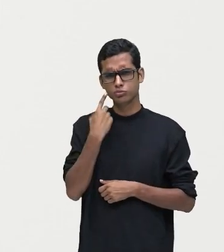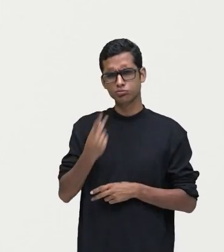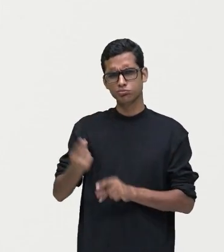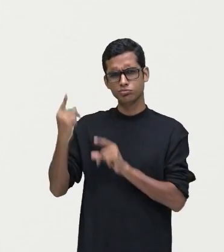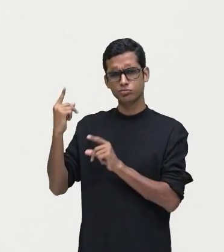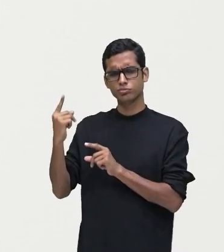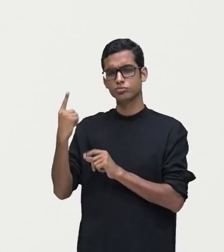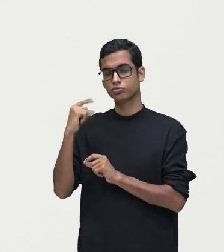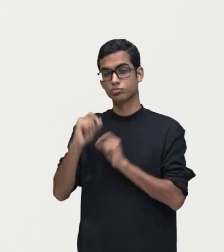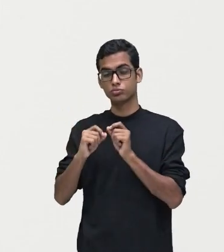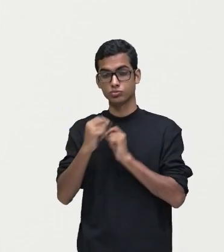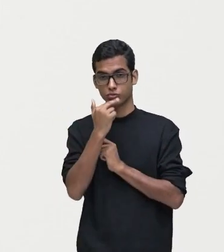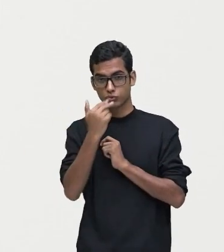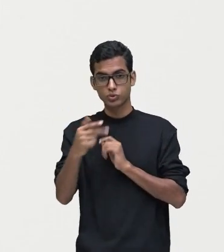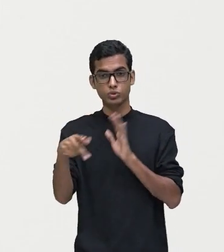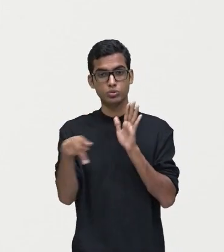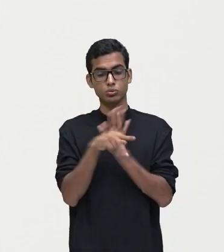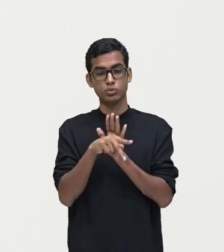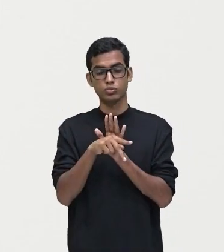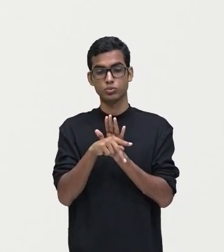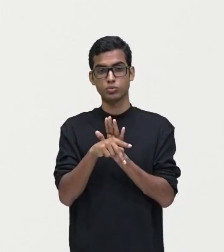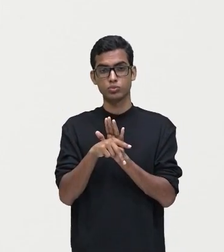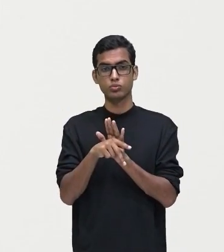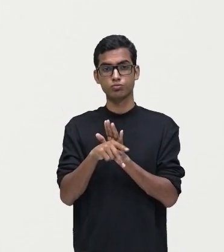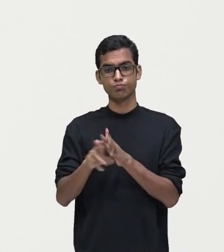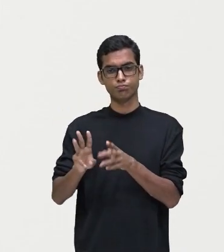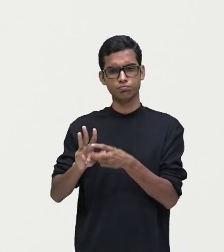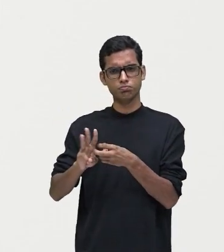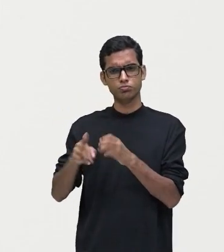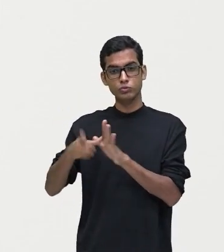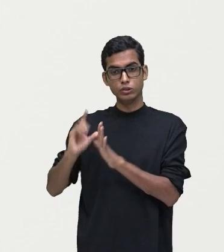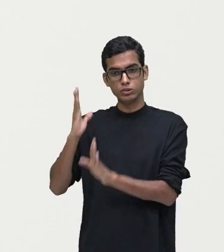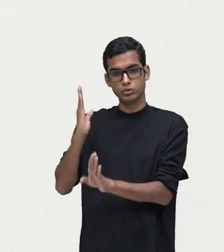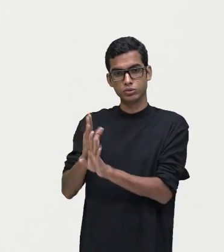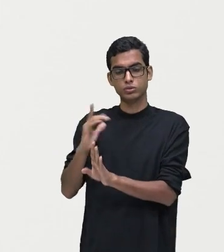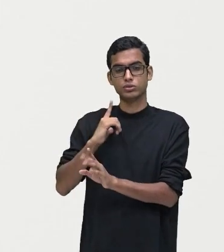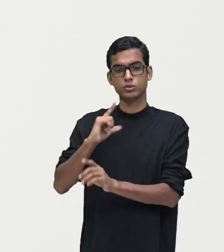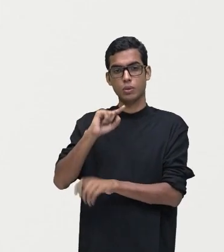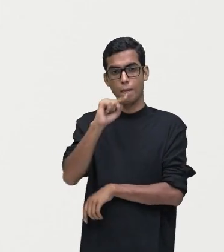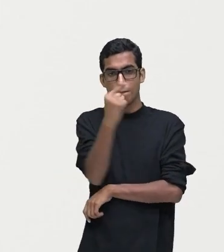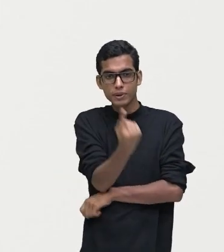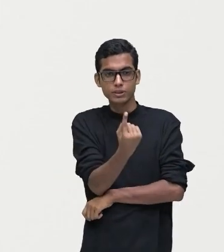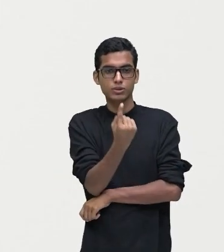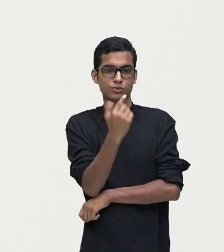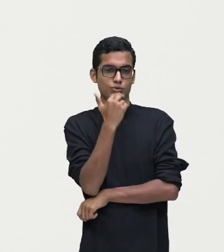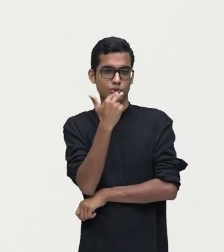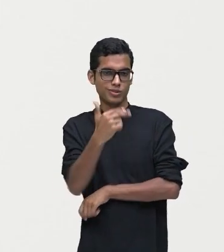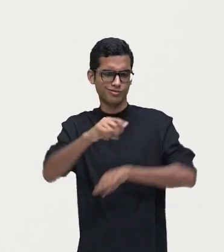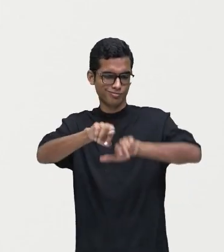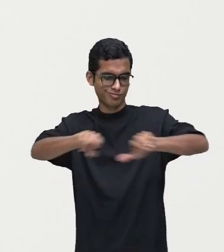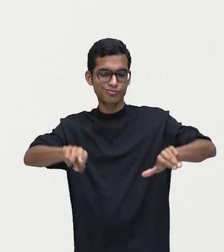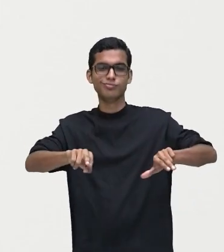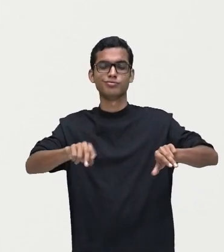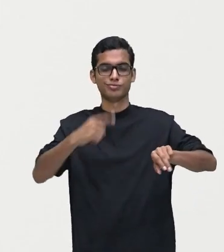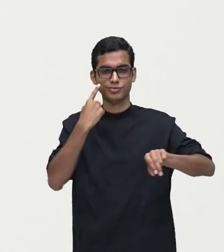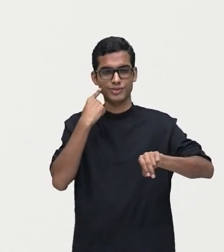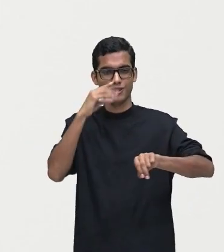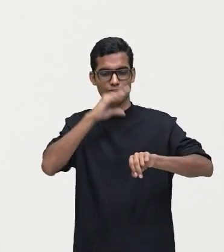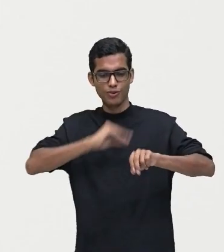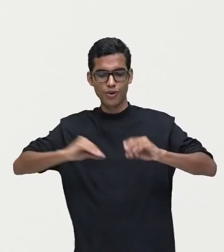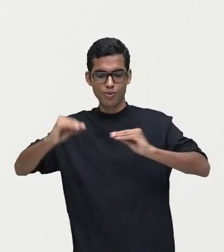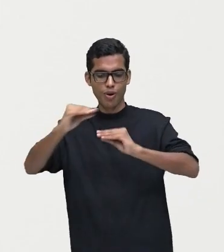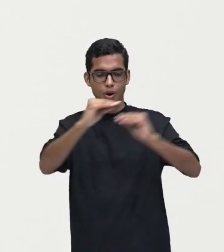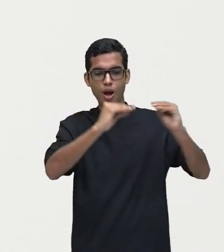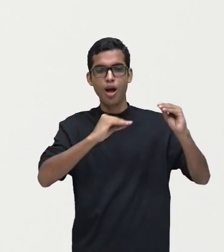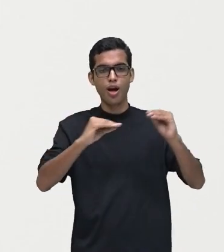Línguas indígenas. Perceba que antes do descobrimento, nós tínhamos mais de mil línguas diferentes faladas aqui no